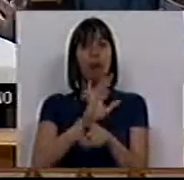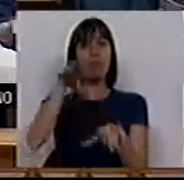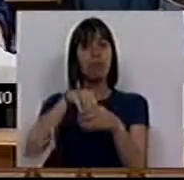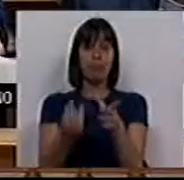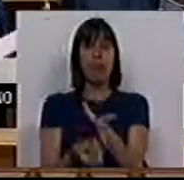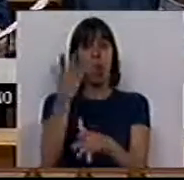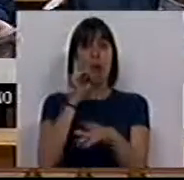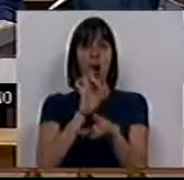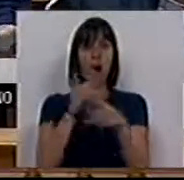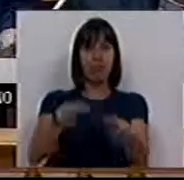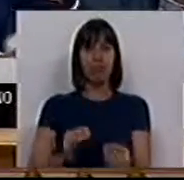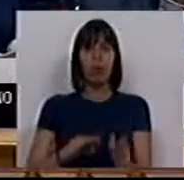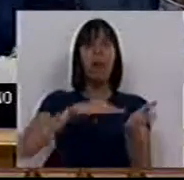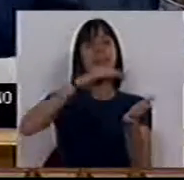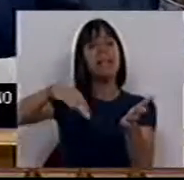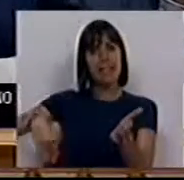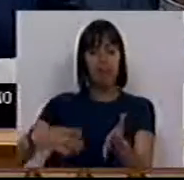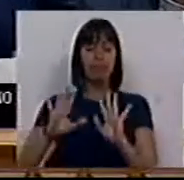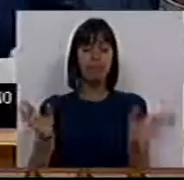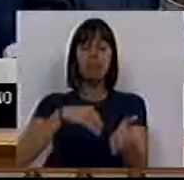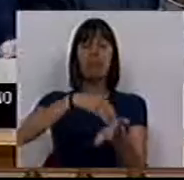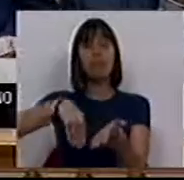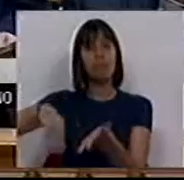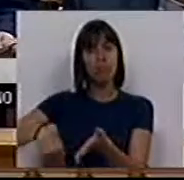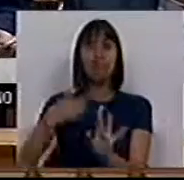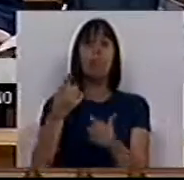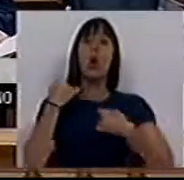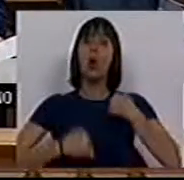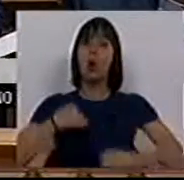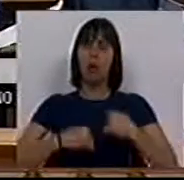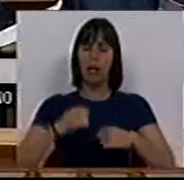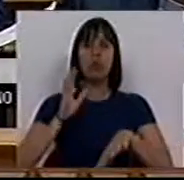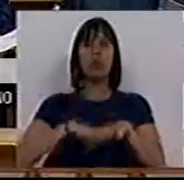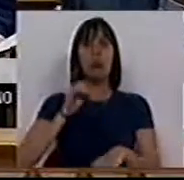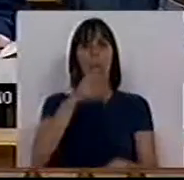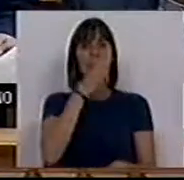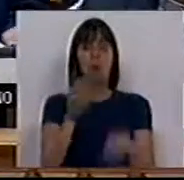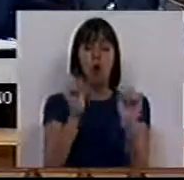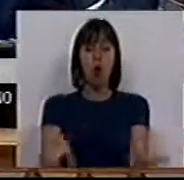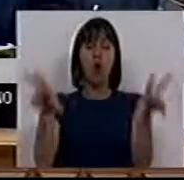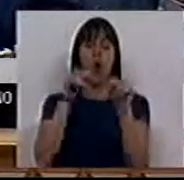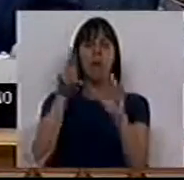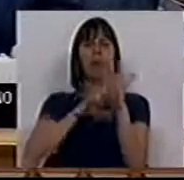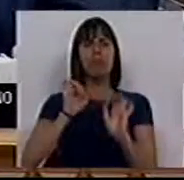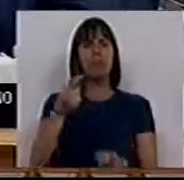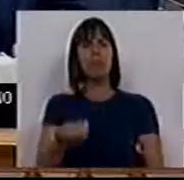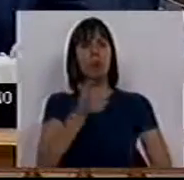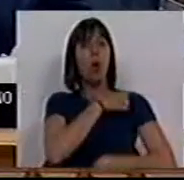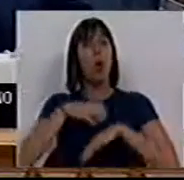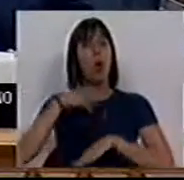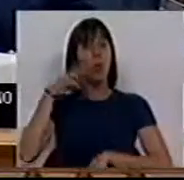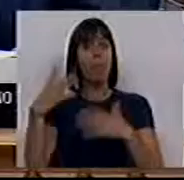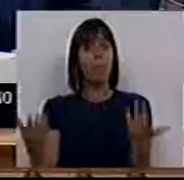na origem desta petição. Os peticionários contestam a aplicação do novo regime do arrendamento